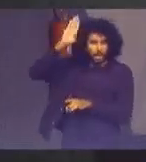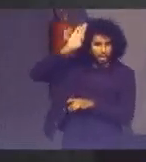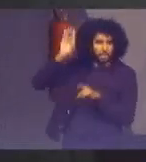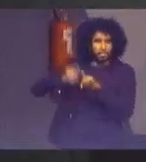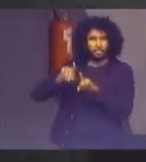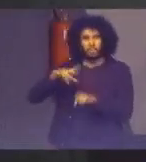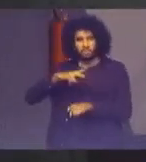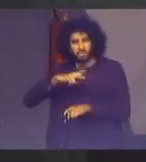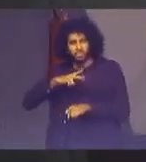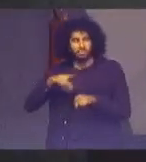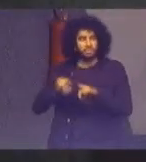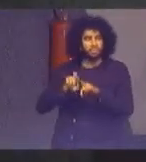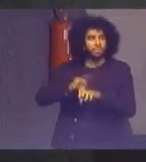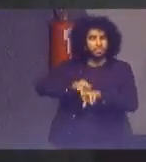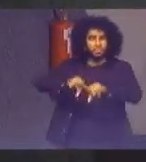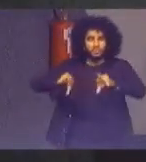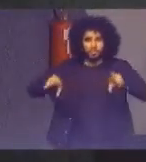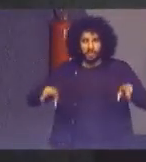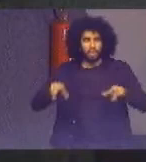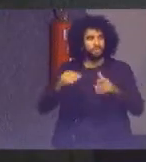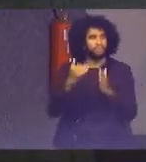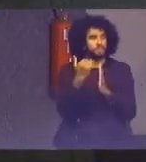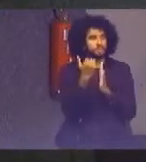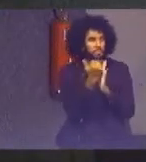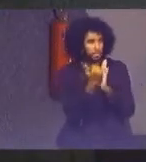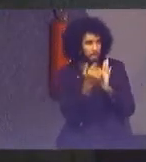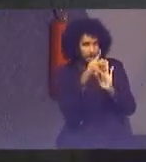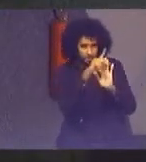programas e projetos de sustentabilidade,